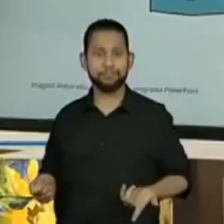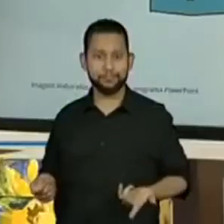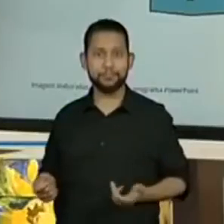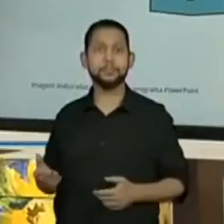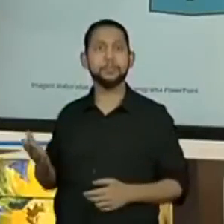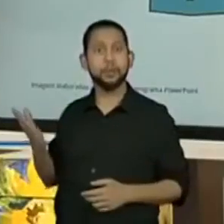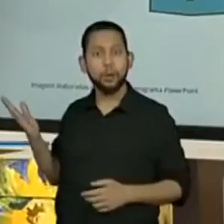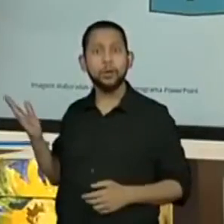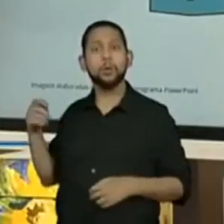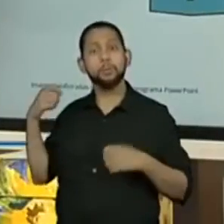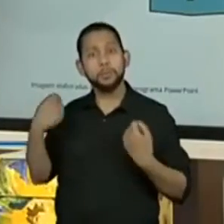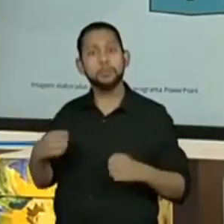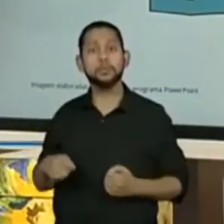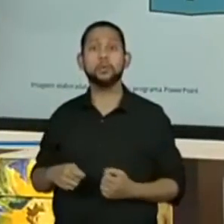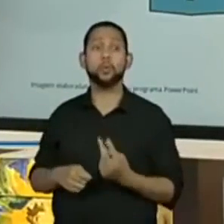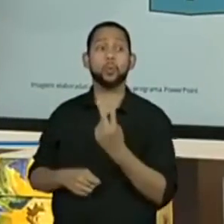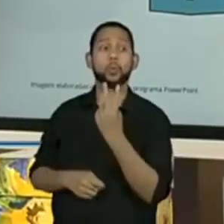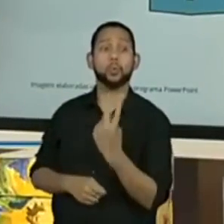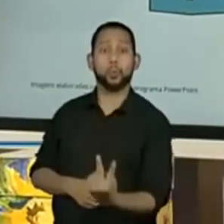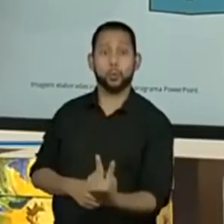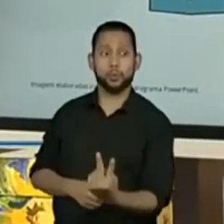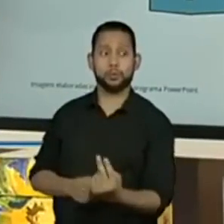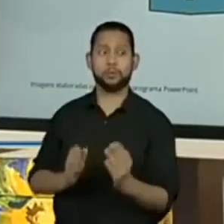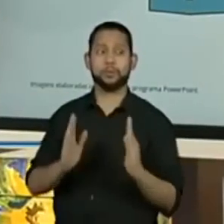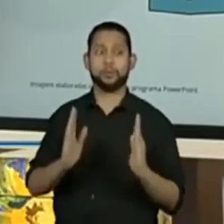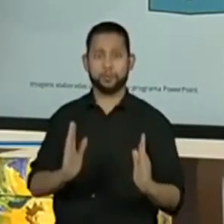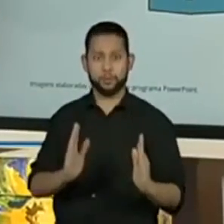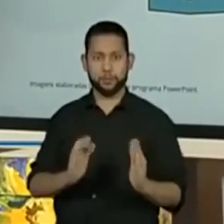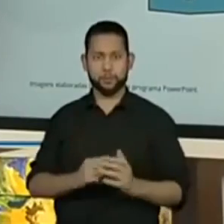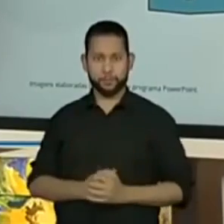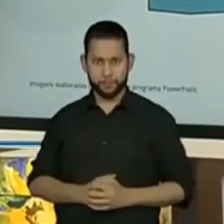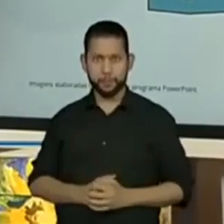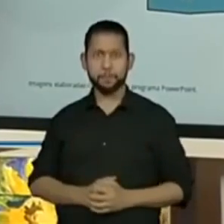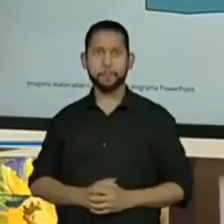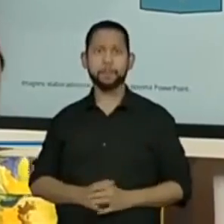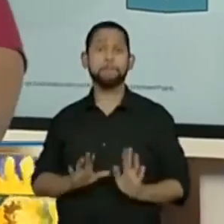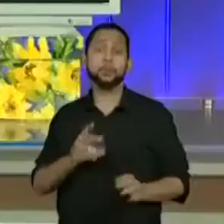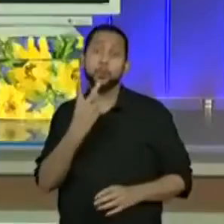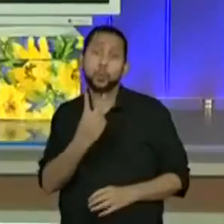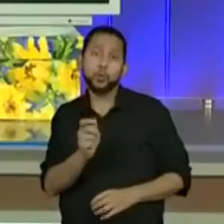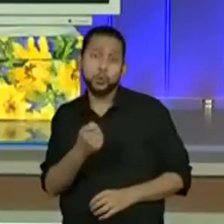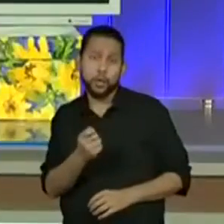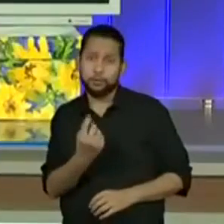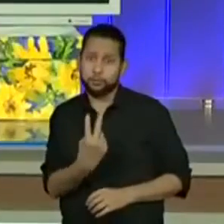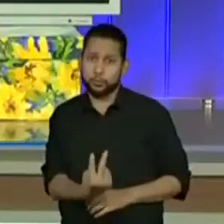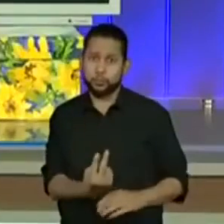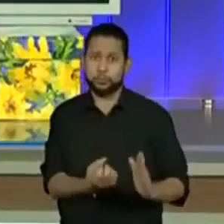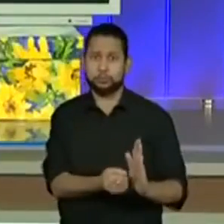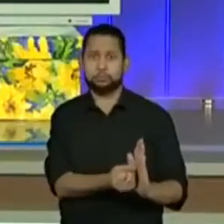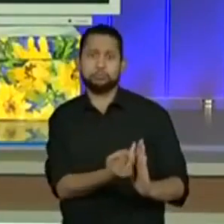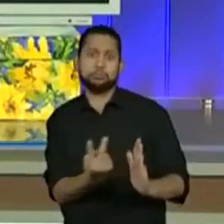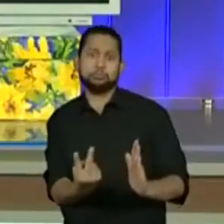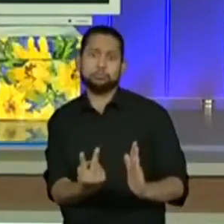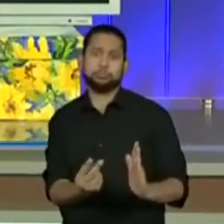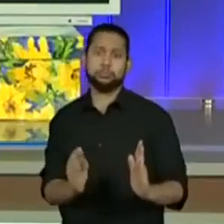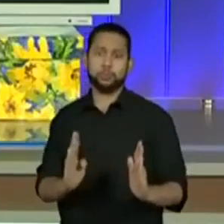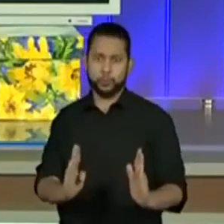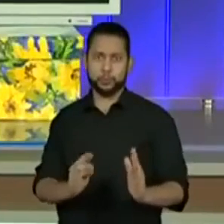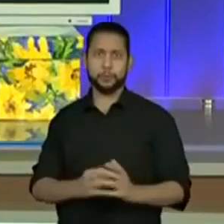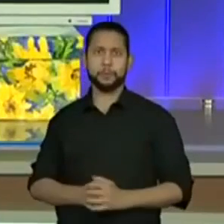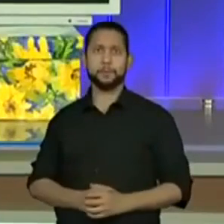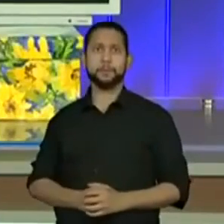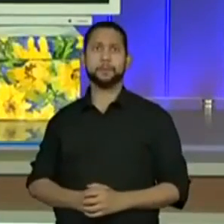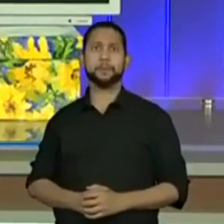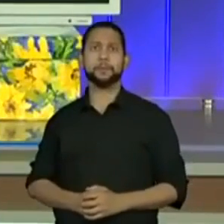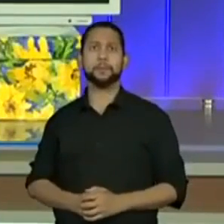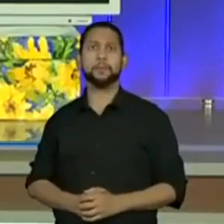E aí o espaço amostral é dois, porque eu tenho duas chaves. Certo? Até aí foi? Deu pra entender? Então vamos lá.